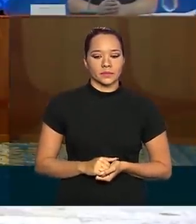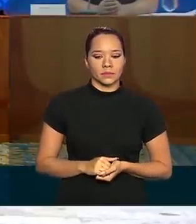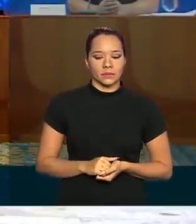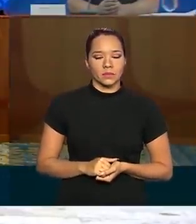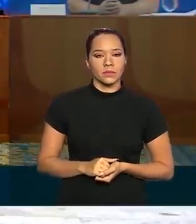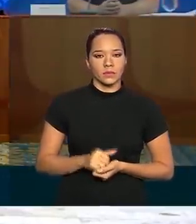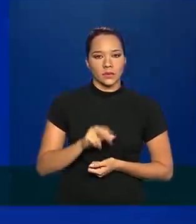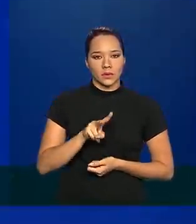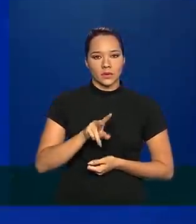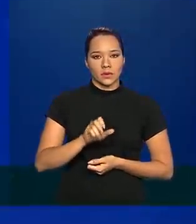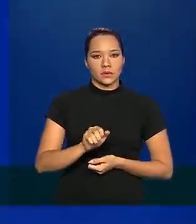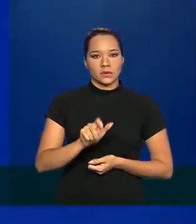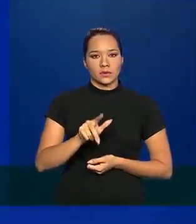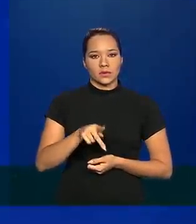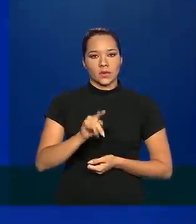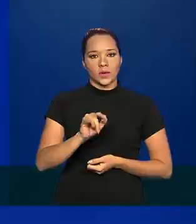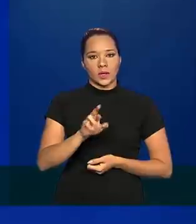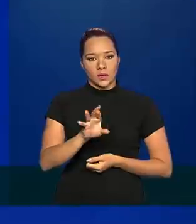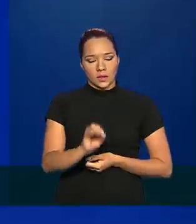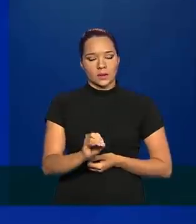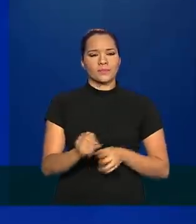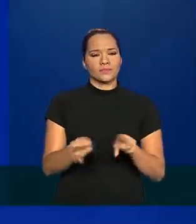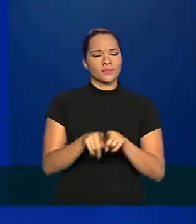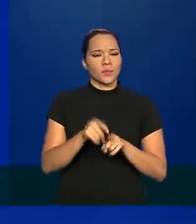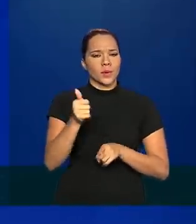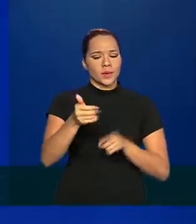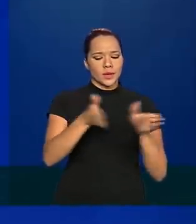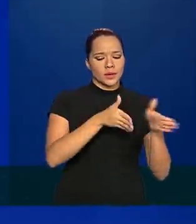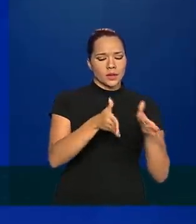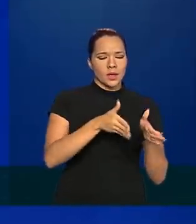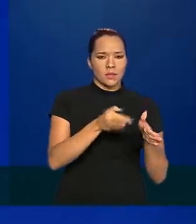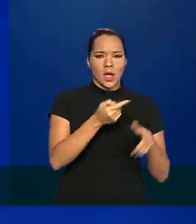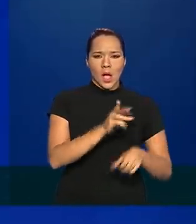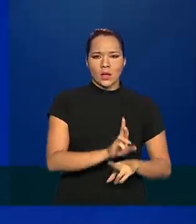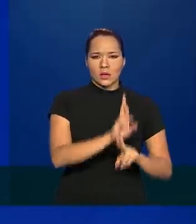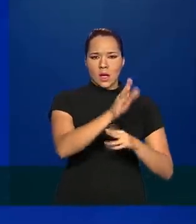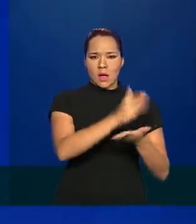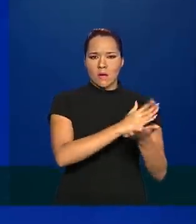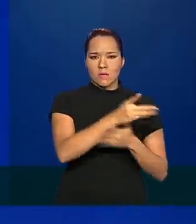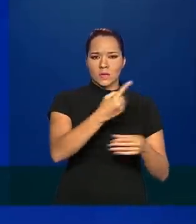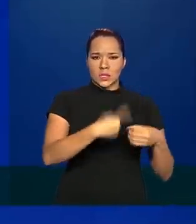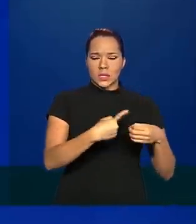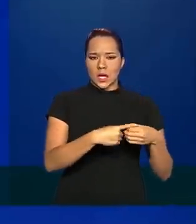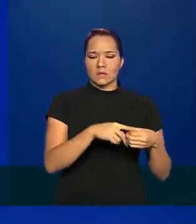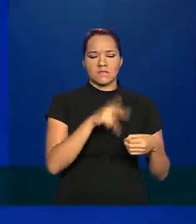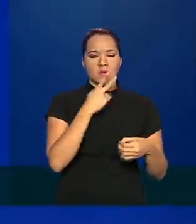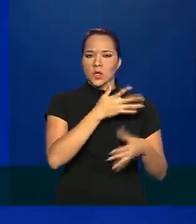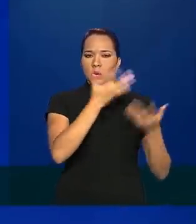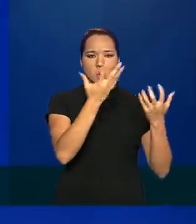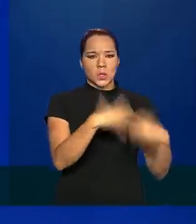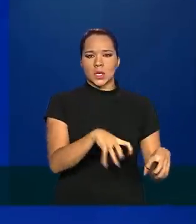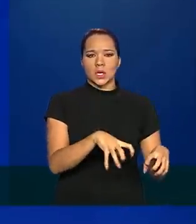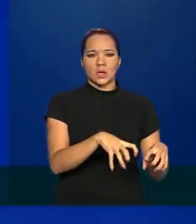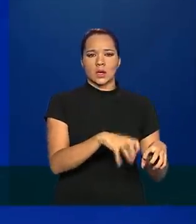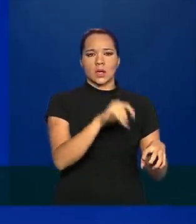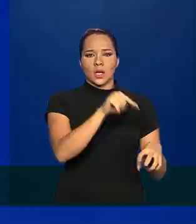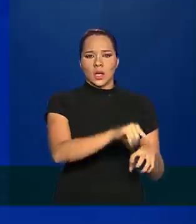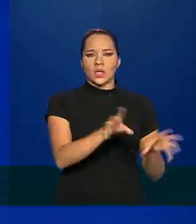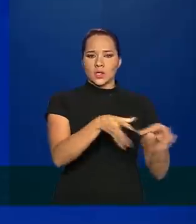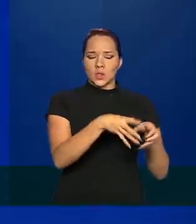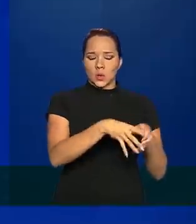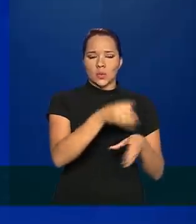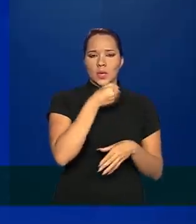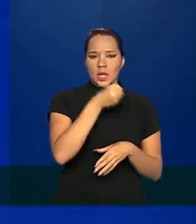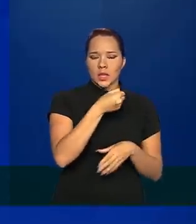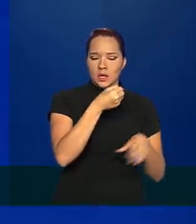Valquíria do Poder 360, também na primeira etapa, as autoridades de algumas cidades tinham se recusado a receber as equipes da